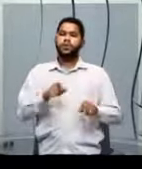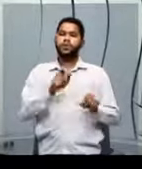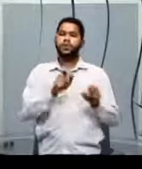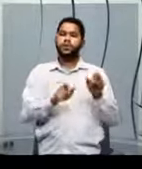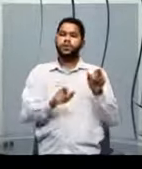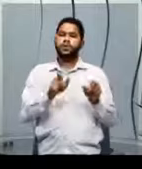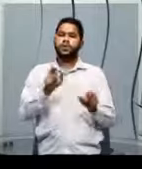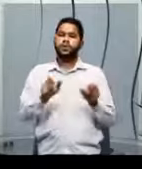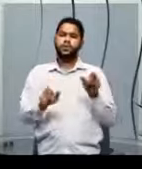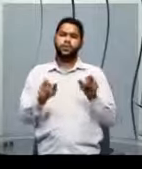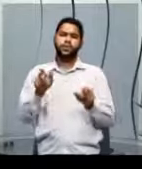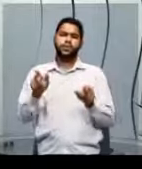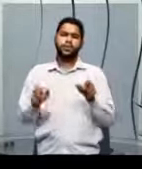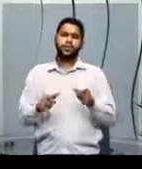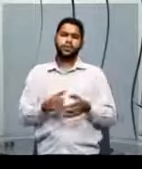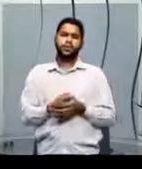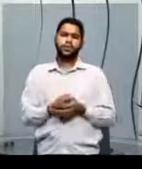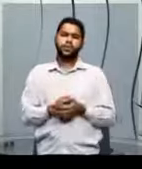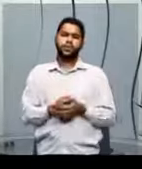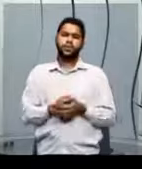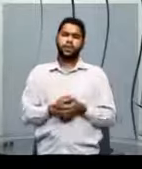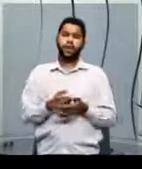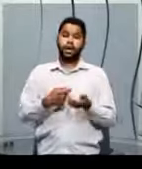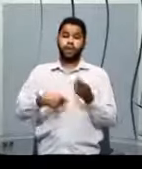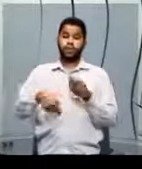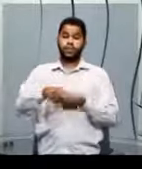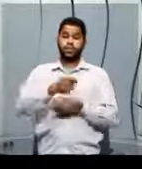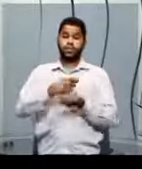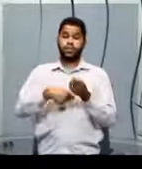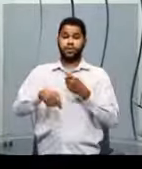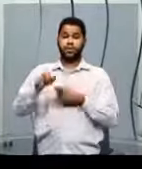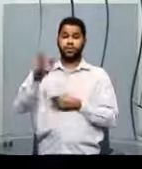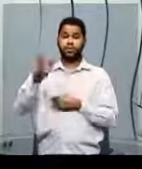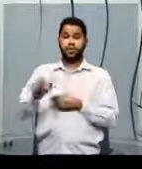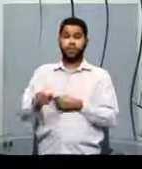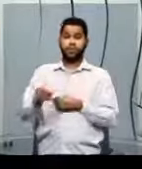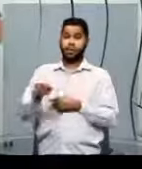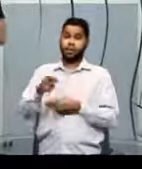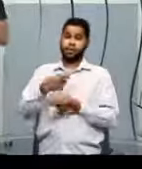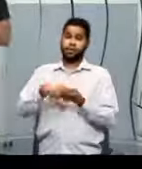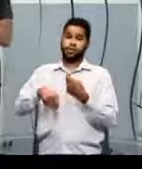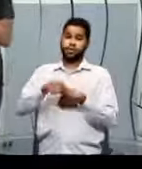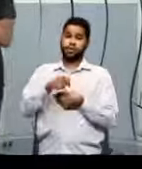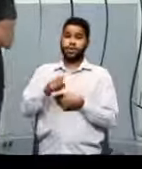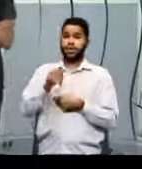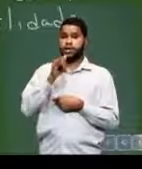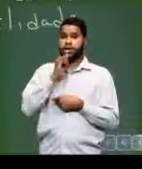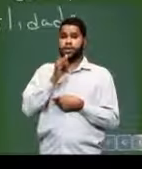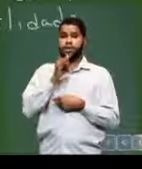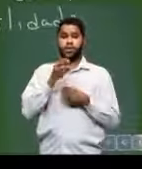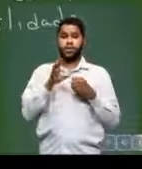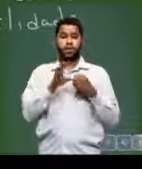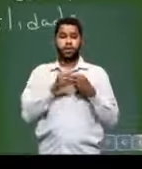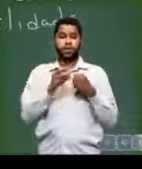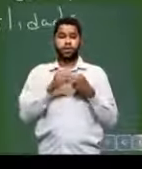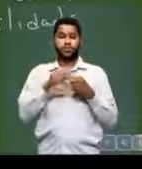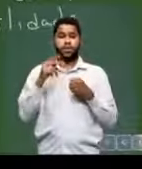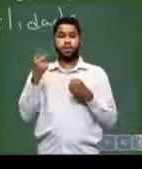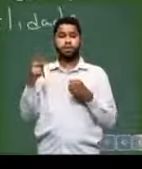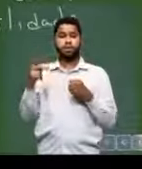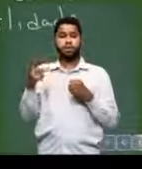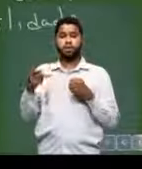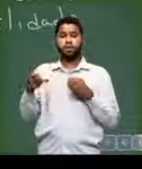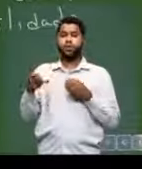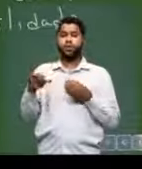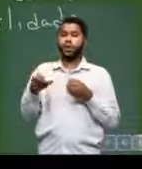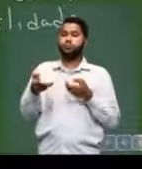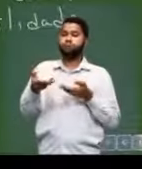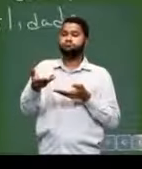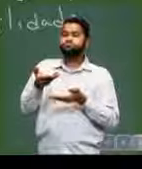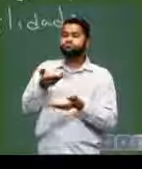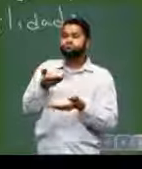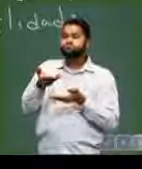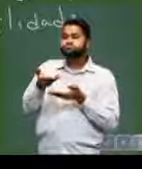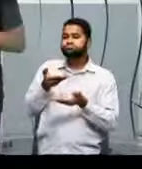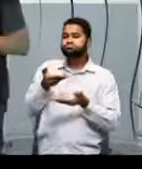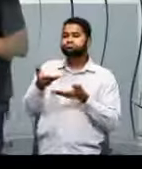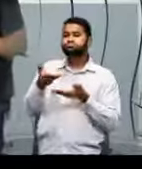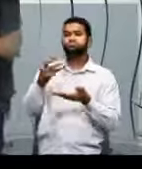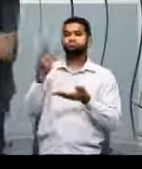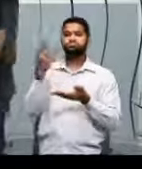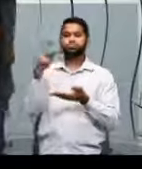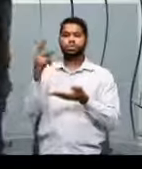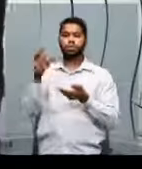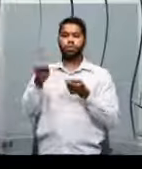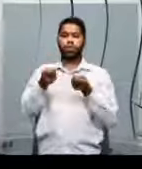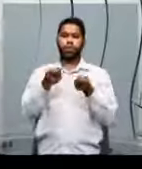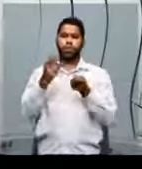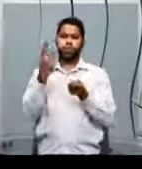para administrar o seu negócio, é um administrador. Ele vai pegar o conhecimento da administração e vai aplicar ali administrando